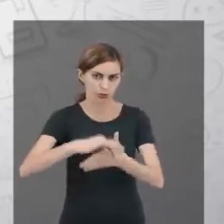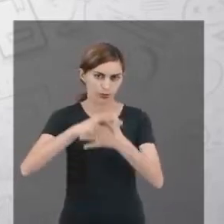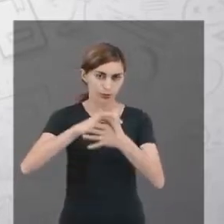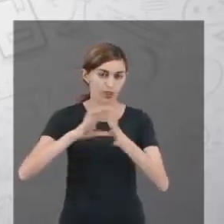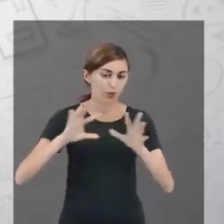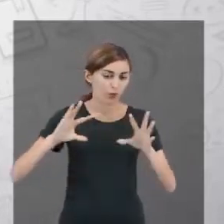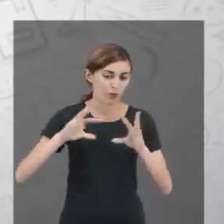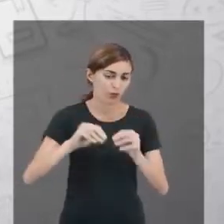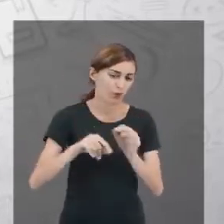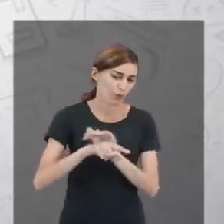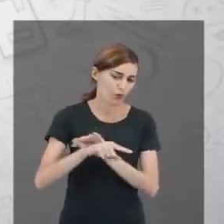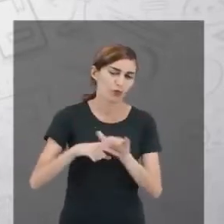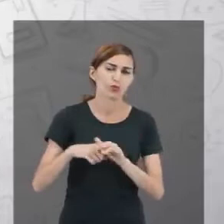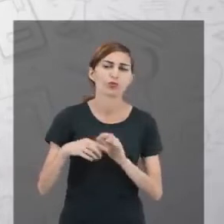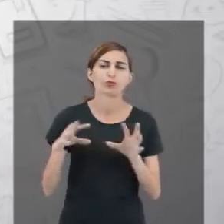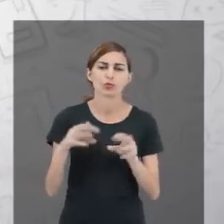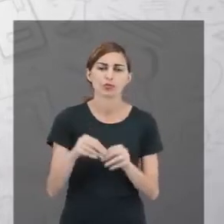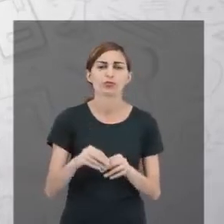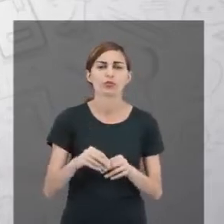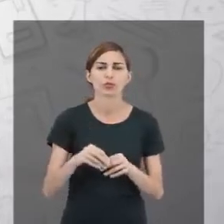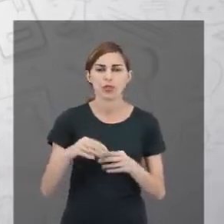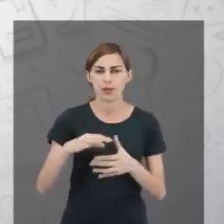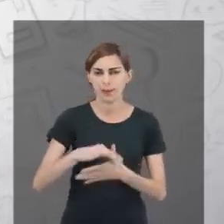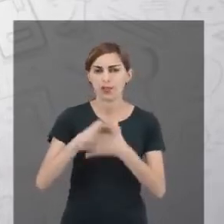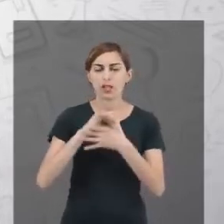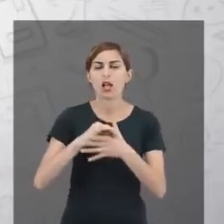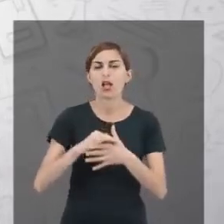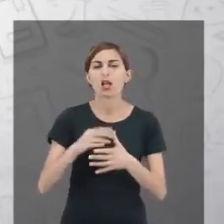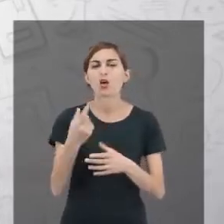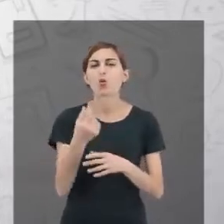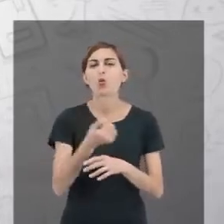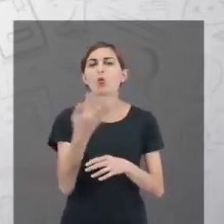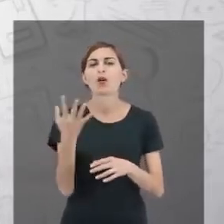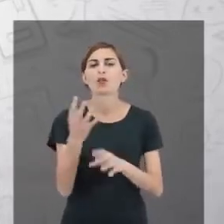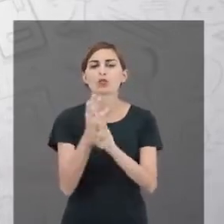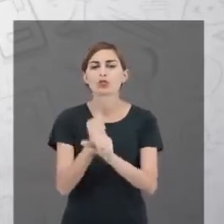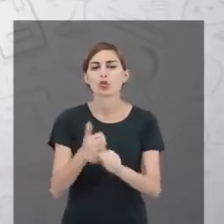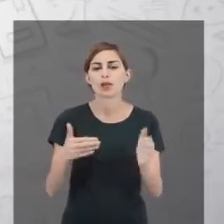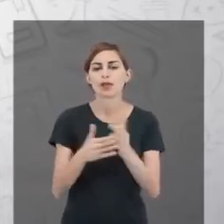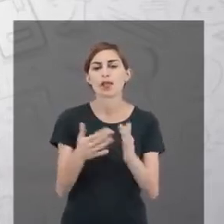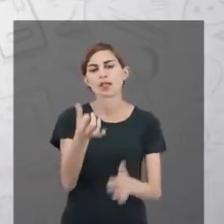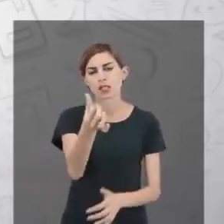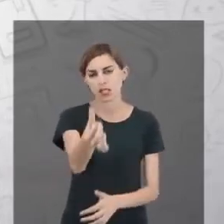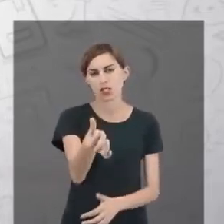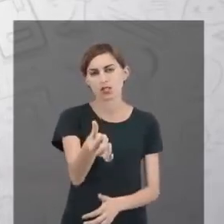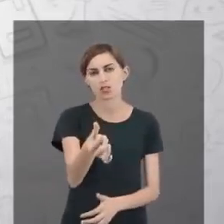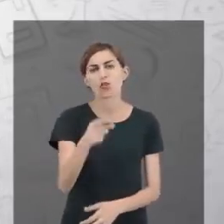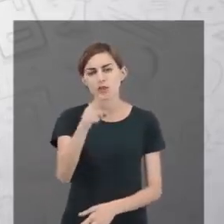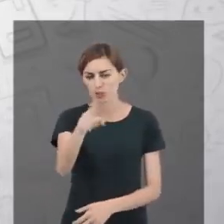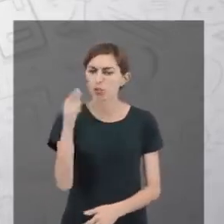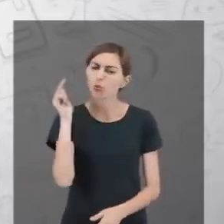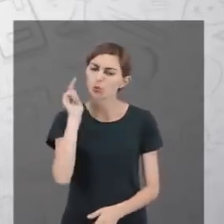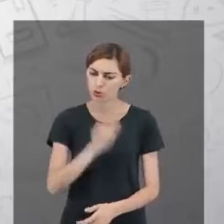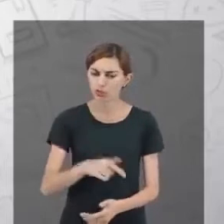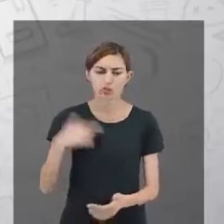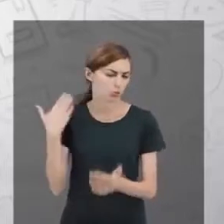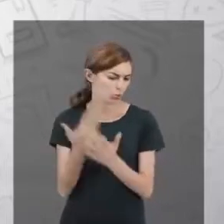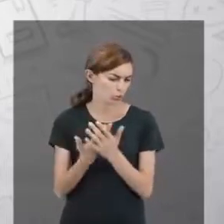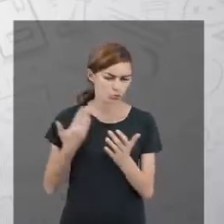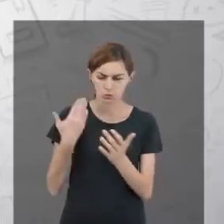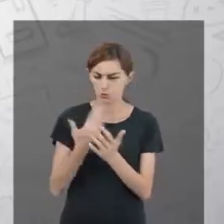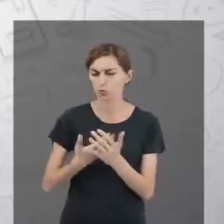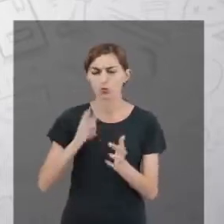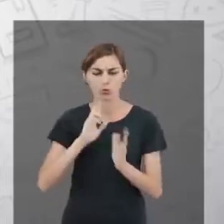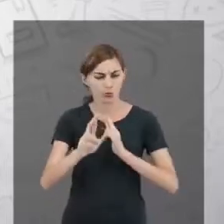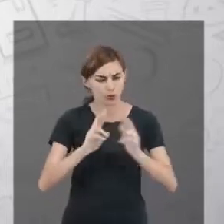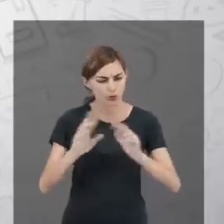inteiro. E a avaliação presencial vale até seis. E você tirou seis, é um aluno muito aplicado, estudou tudo, fez